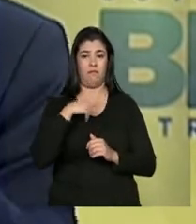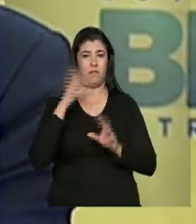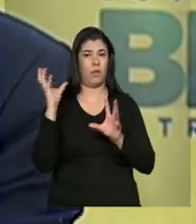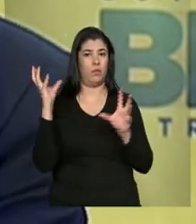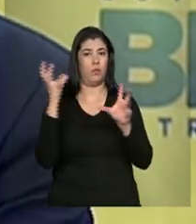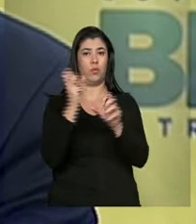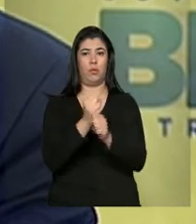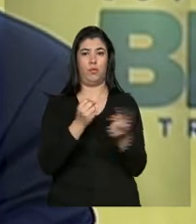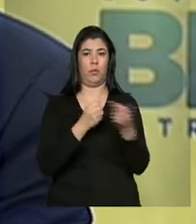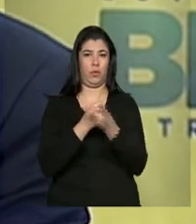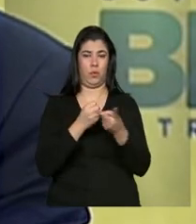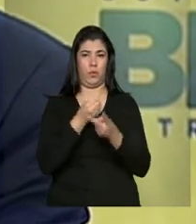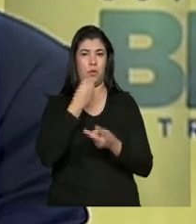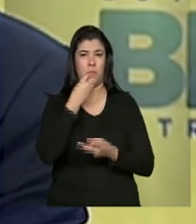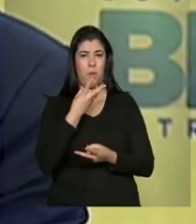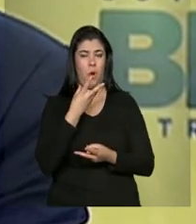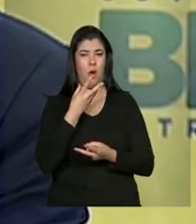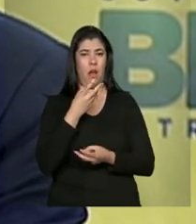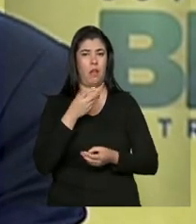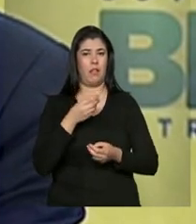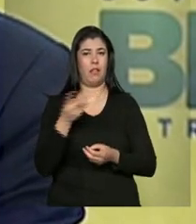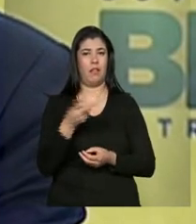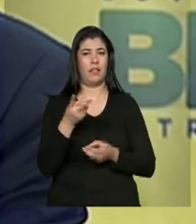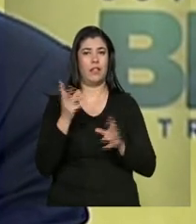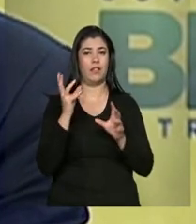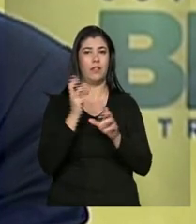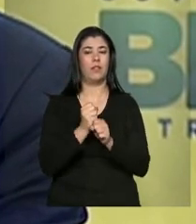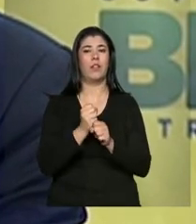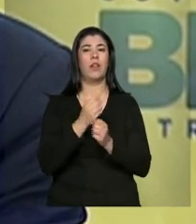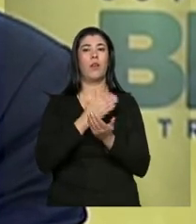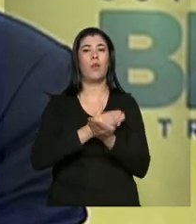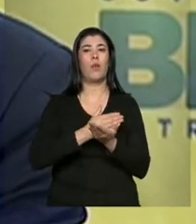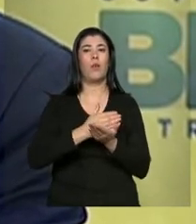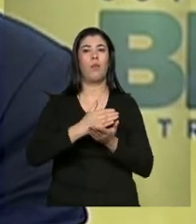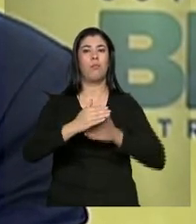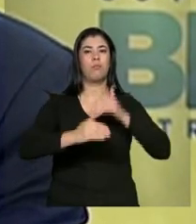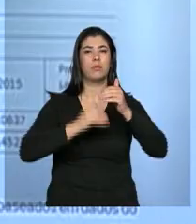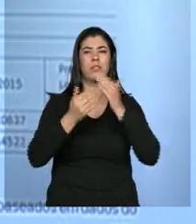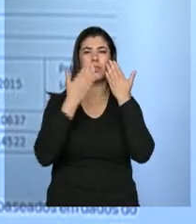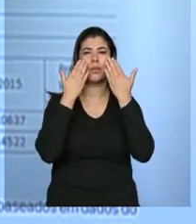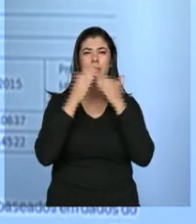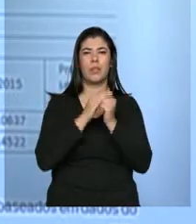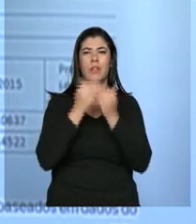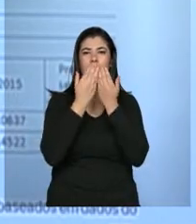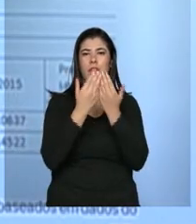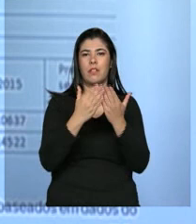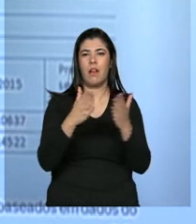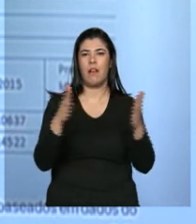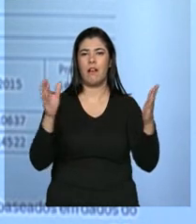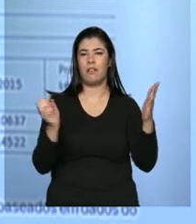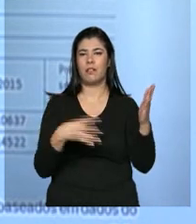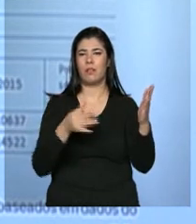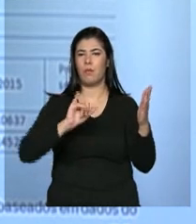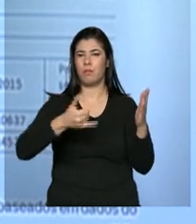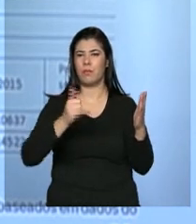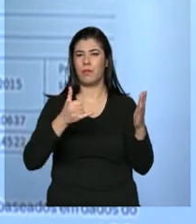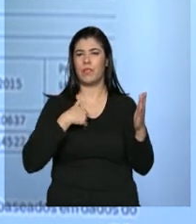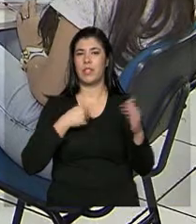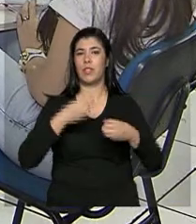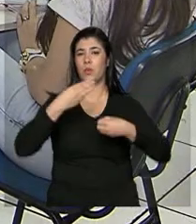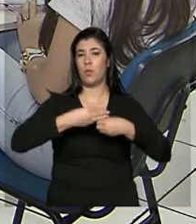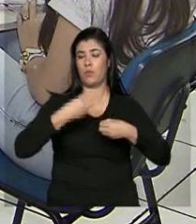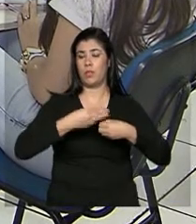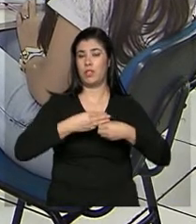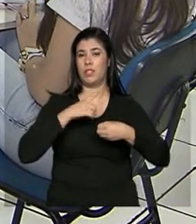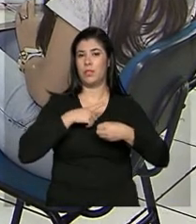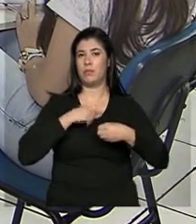Mas vocês veem que começa a abrir o que popularmente chama a boca de jacaré. Começa a abrir uma vantagem do interior sobre a capital.